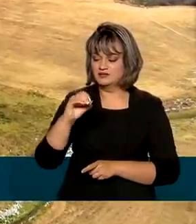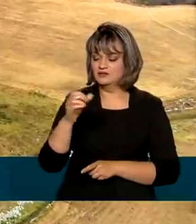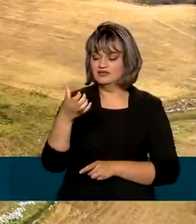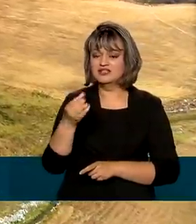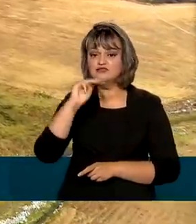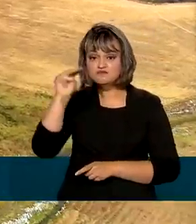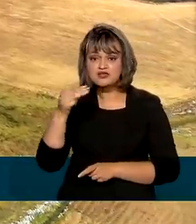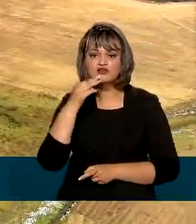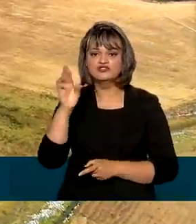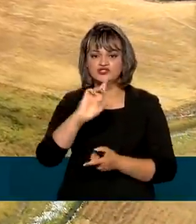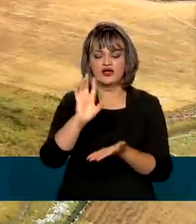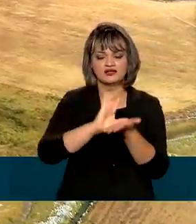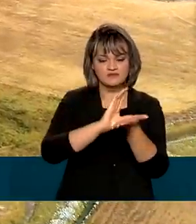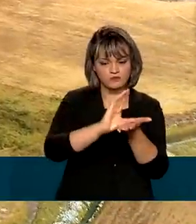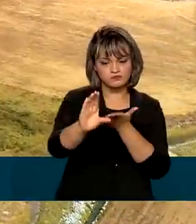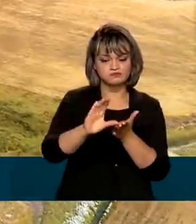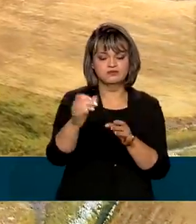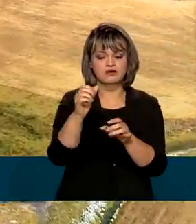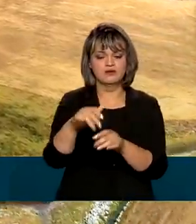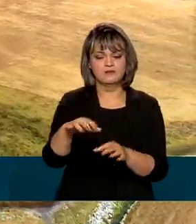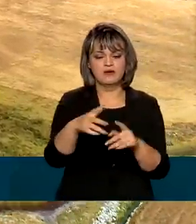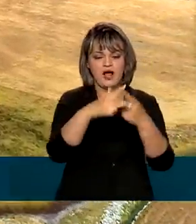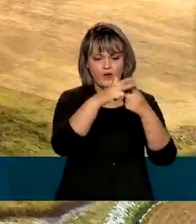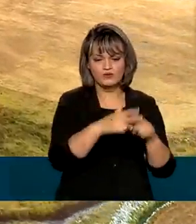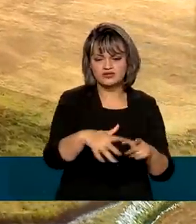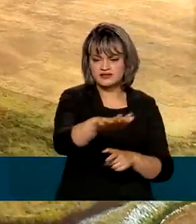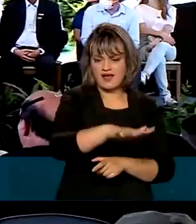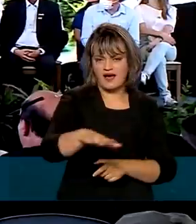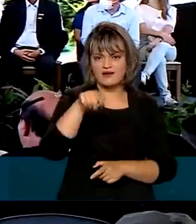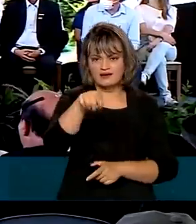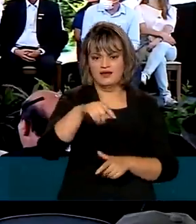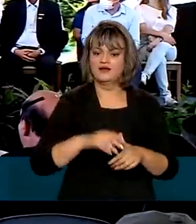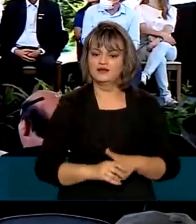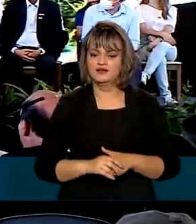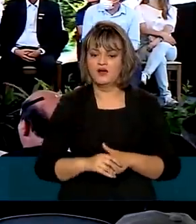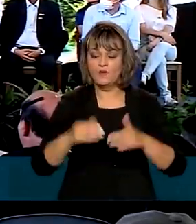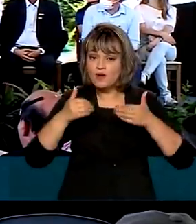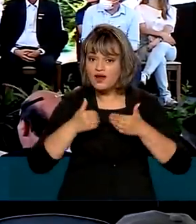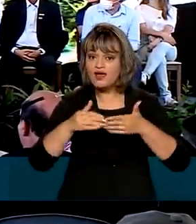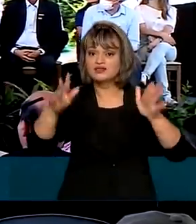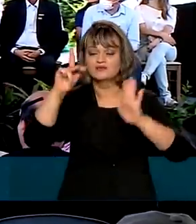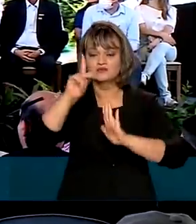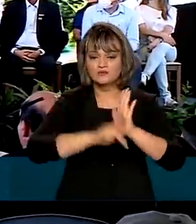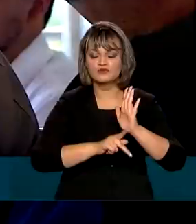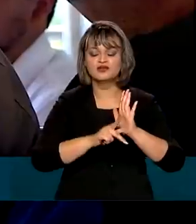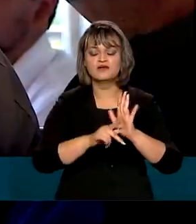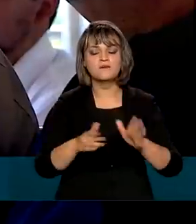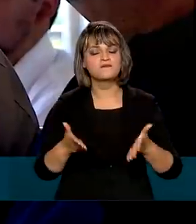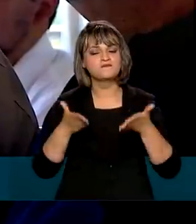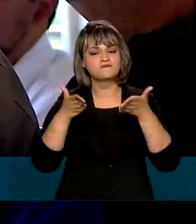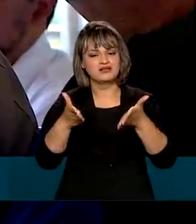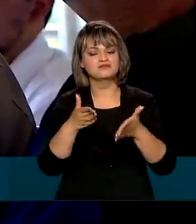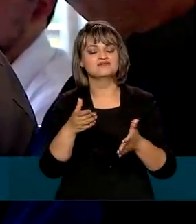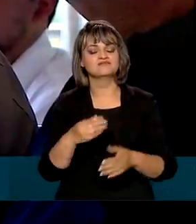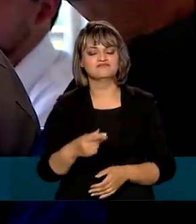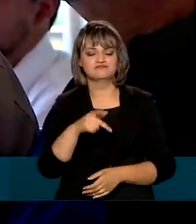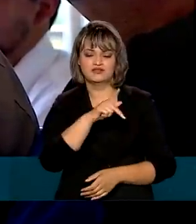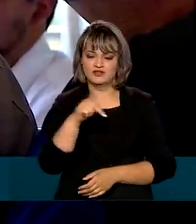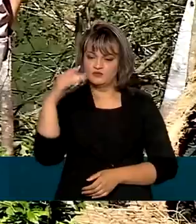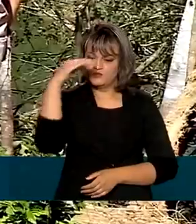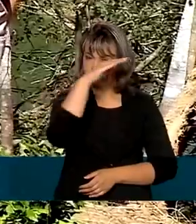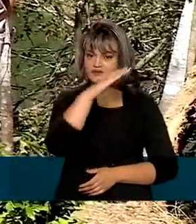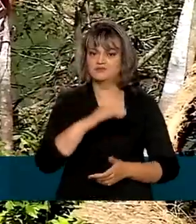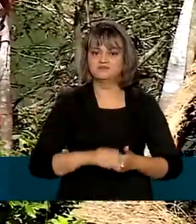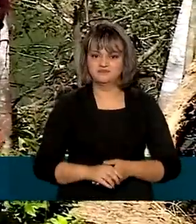serão investidos para recompor as áreas degradadas do rio Urucuia. O lançamento do projeto teve a participação do presidente Jair